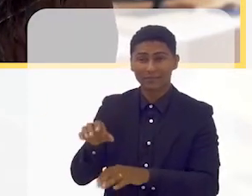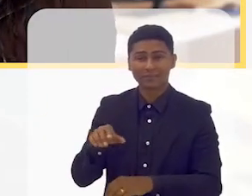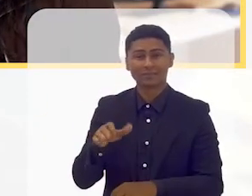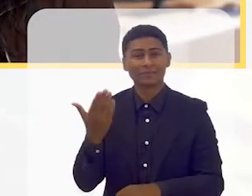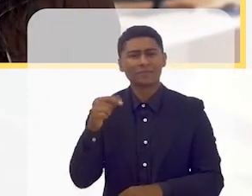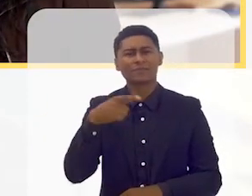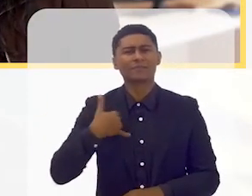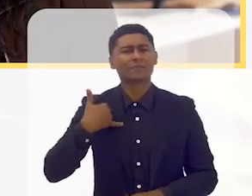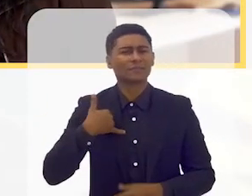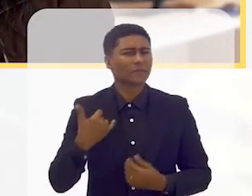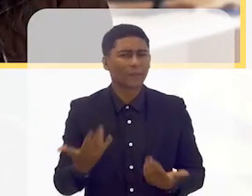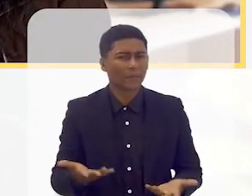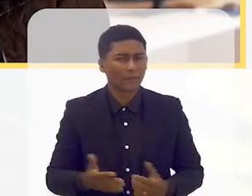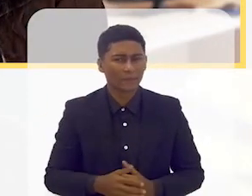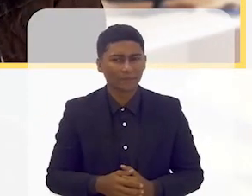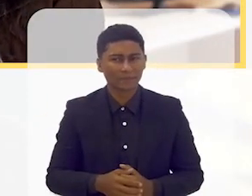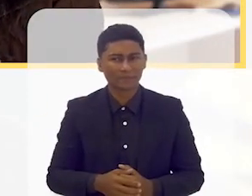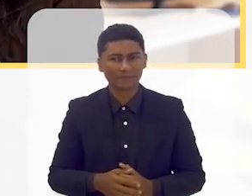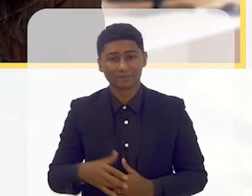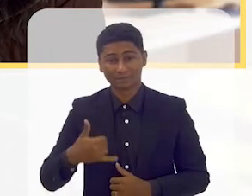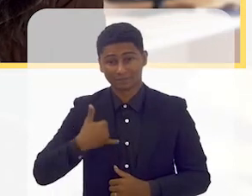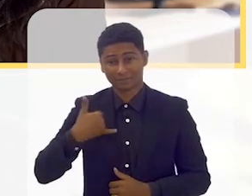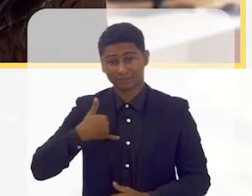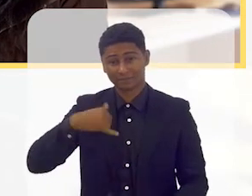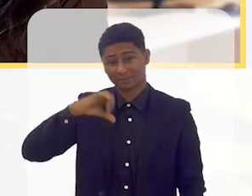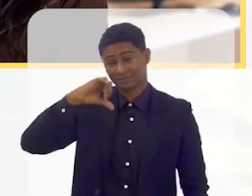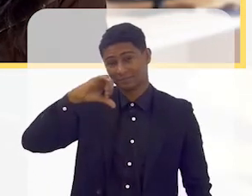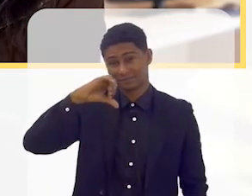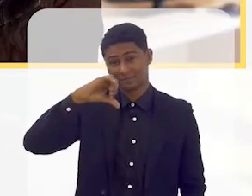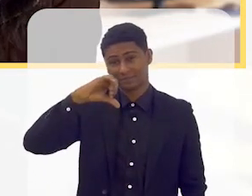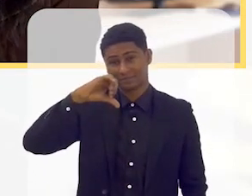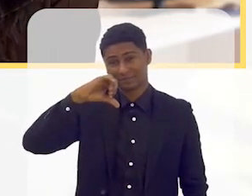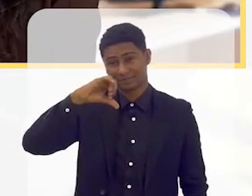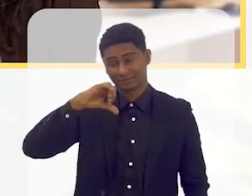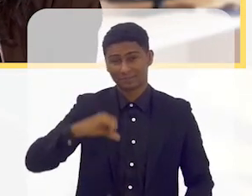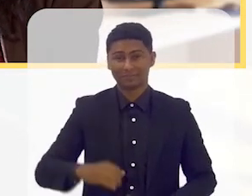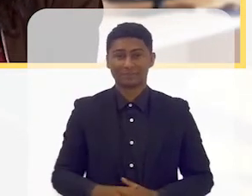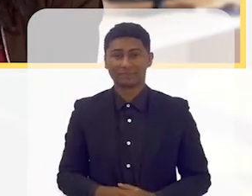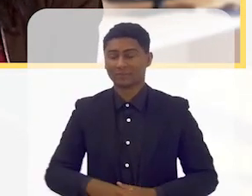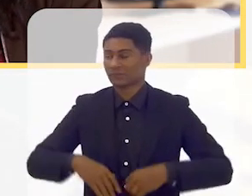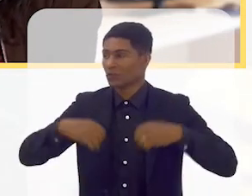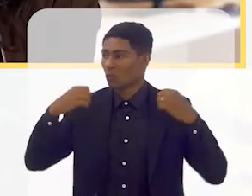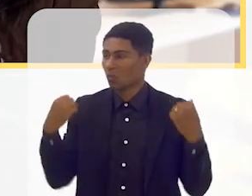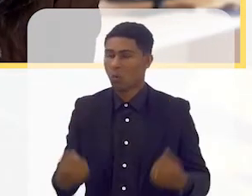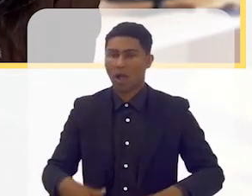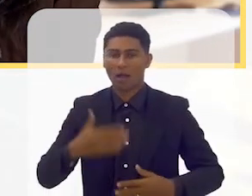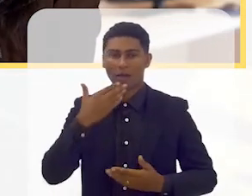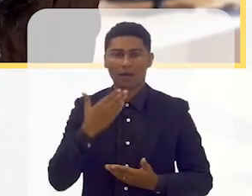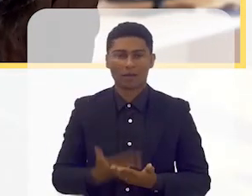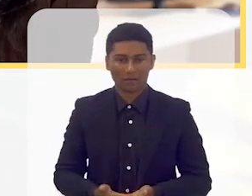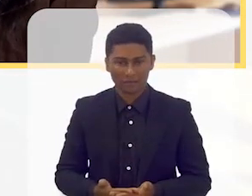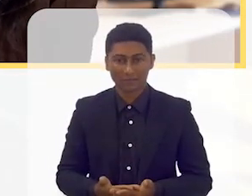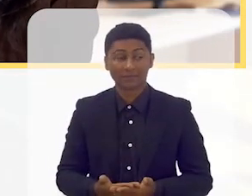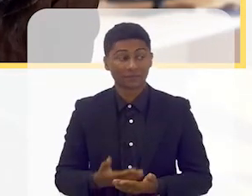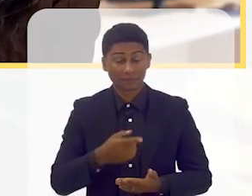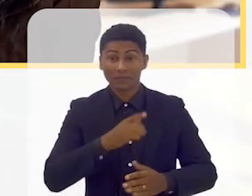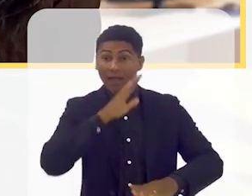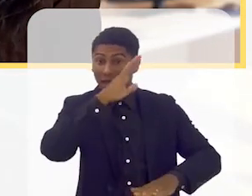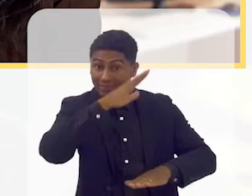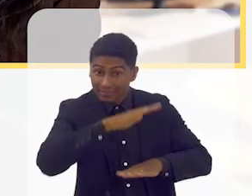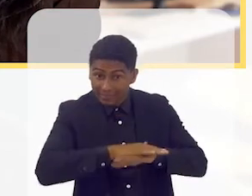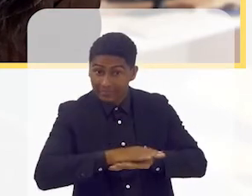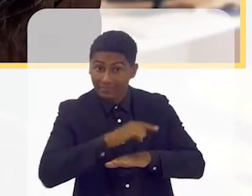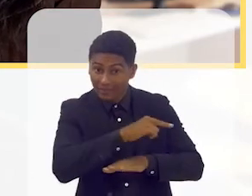anos a senhora tinha? eu tinha nove anos uau o nosso final de